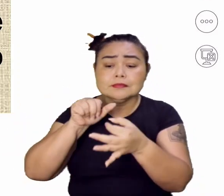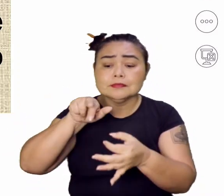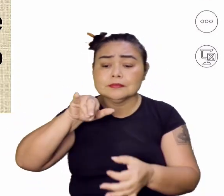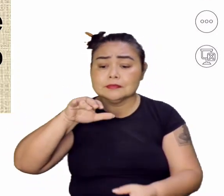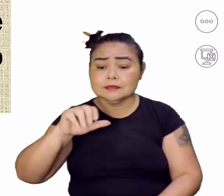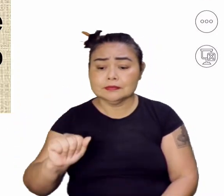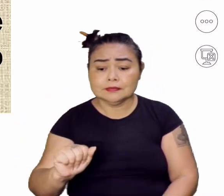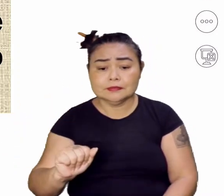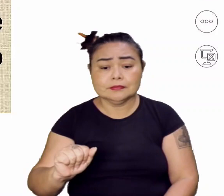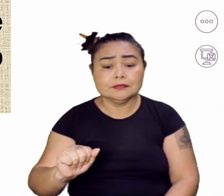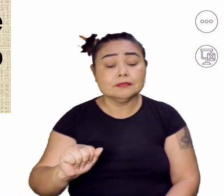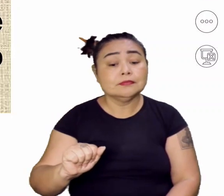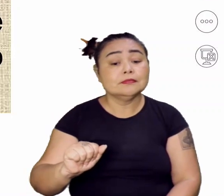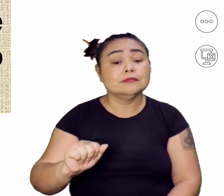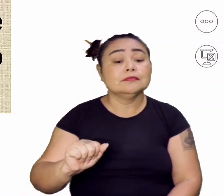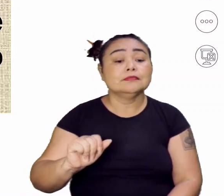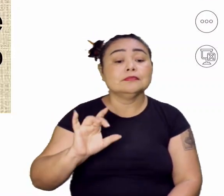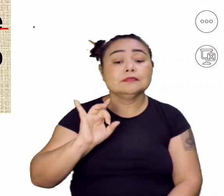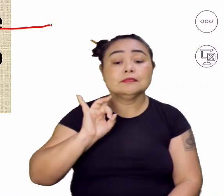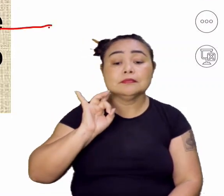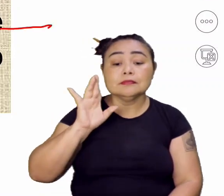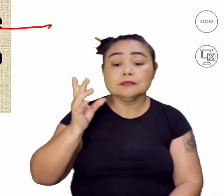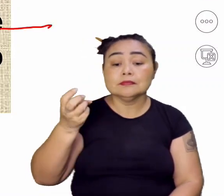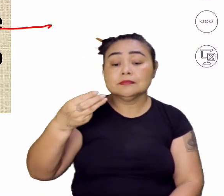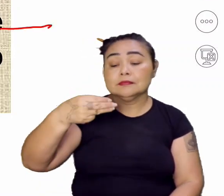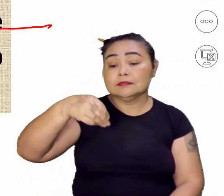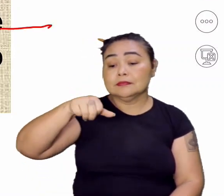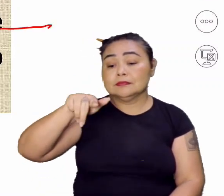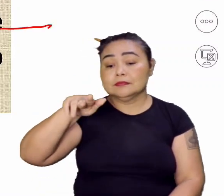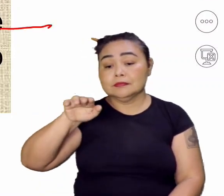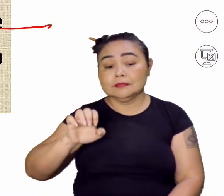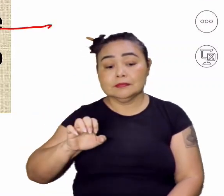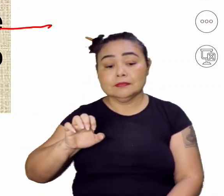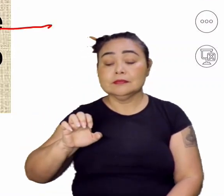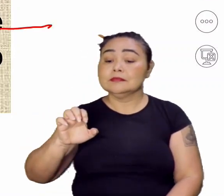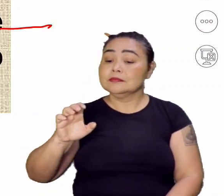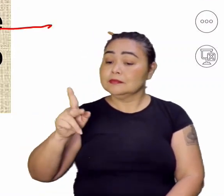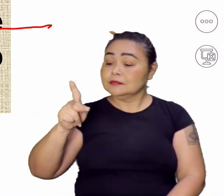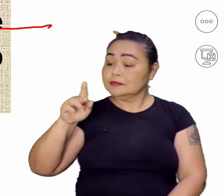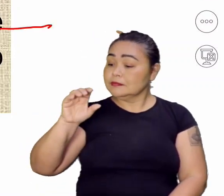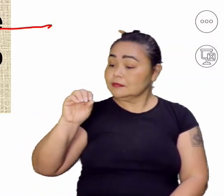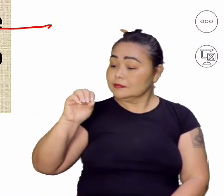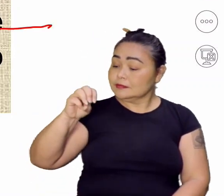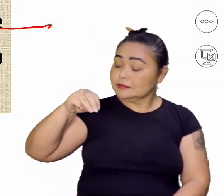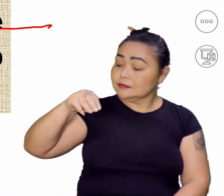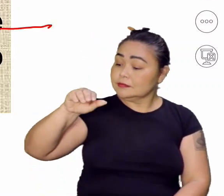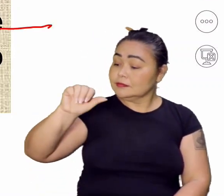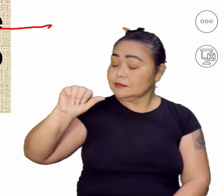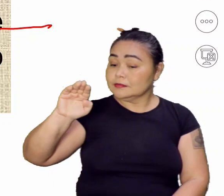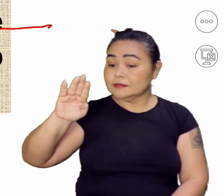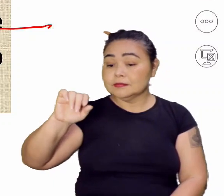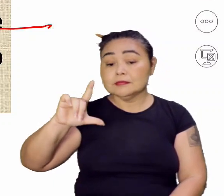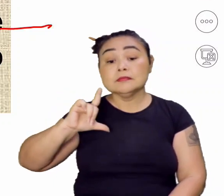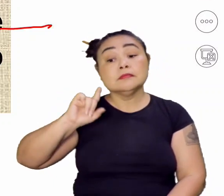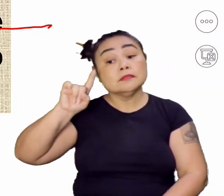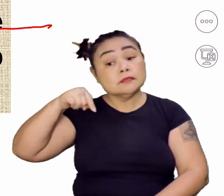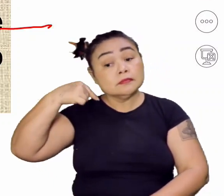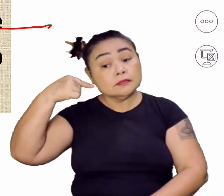Só quando o Marquês de Pombal assumiu o governo, é que o território foi novamente unificado.